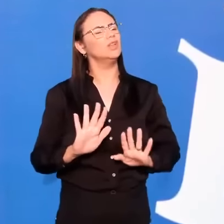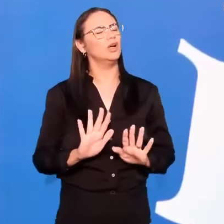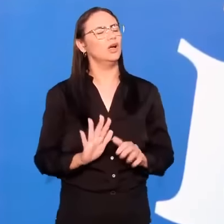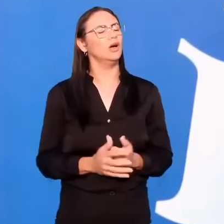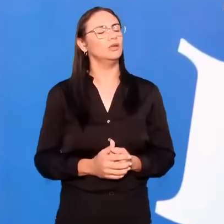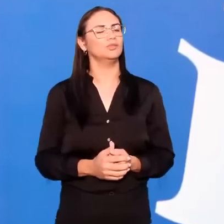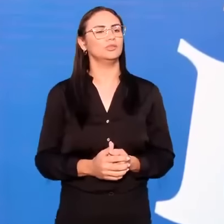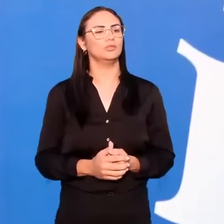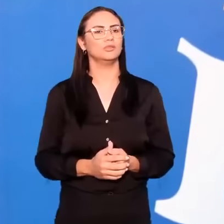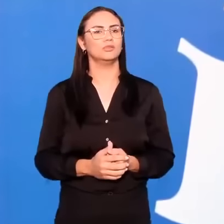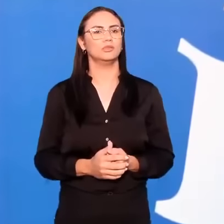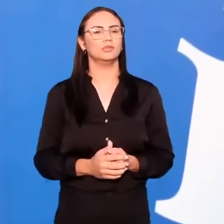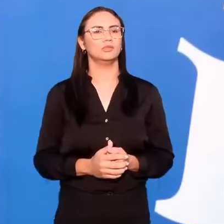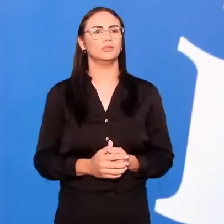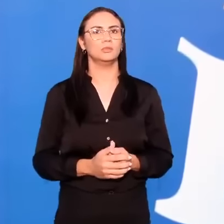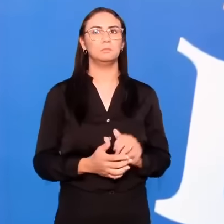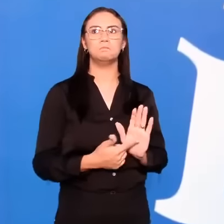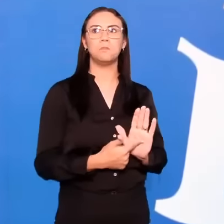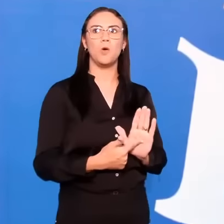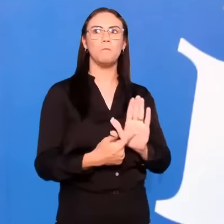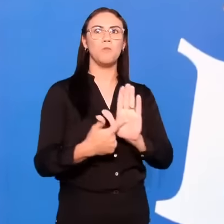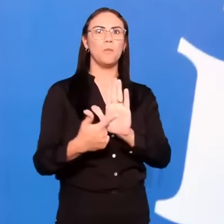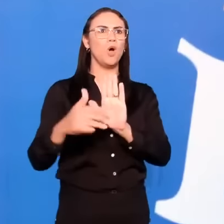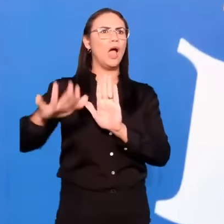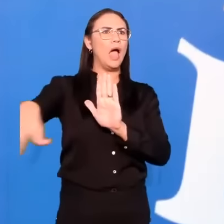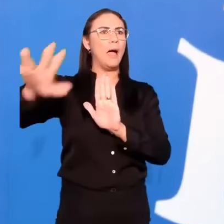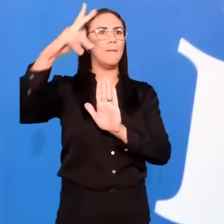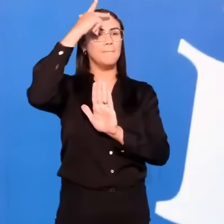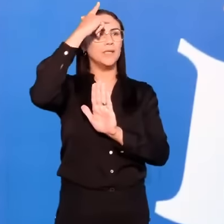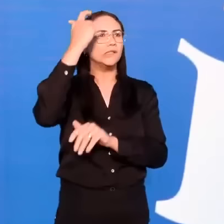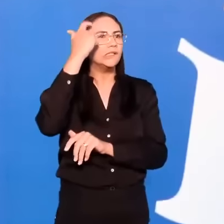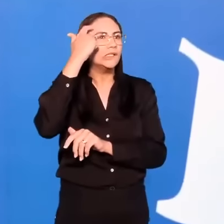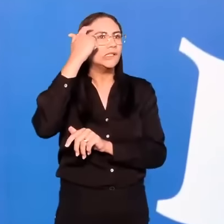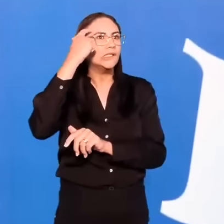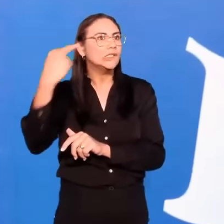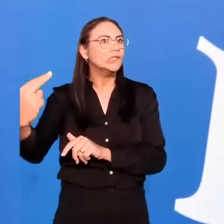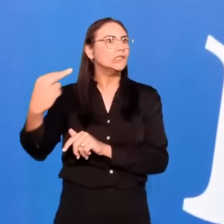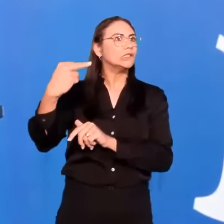Cuidado com exposições que incitam pensamentos imorais.